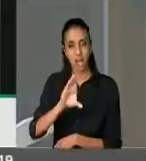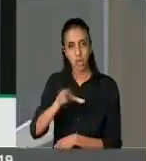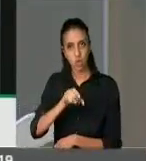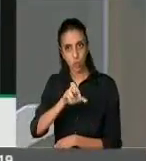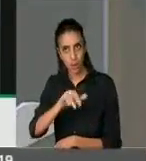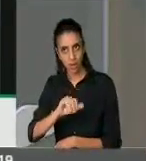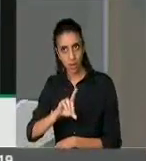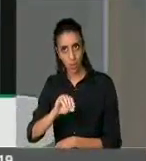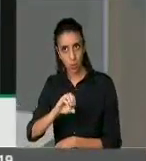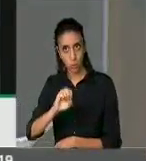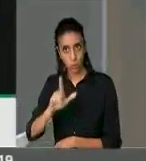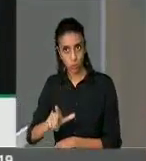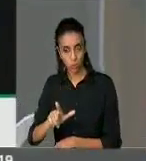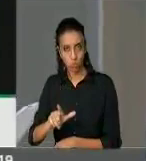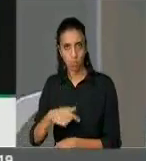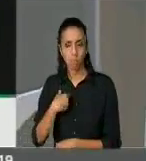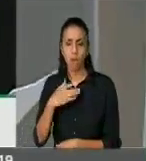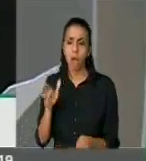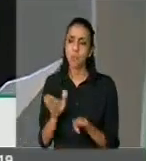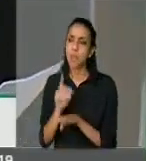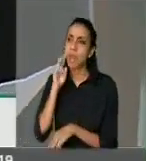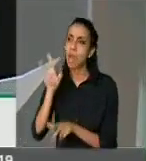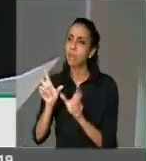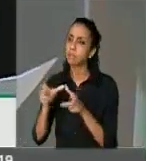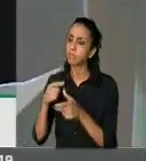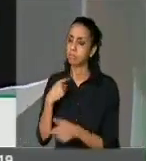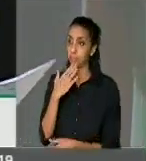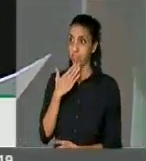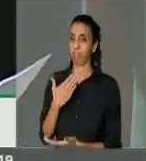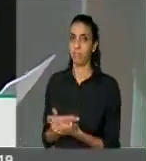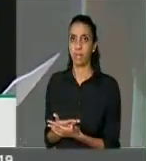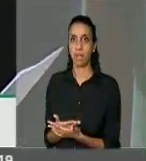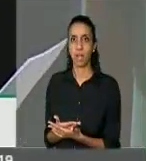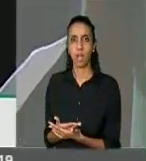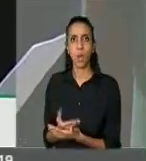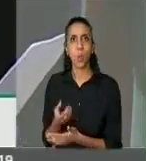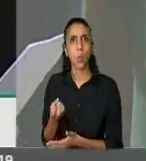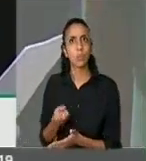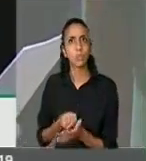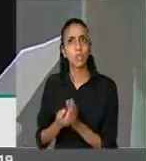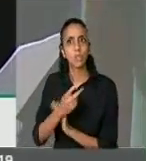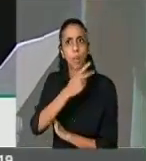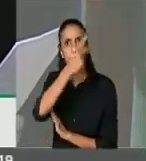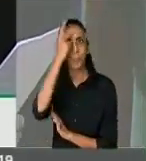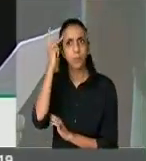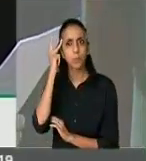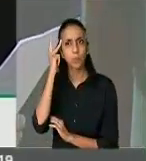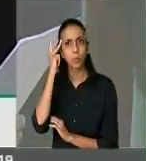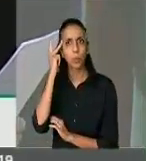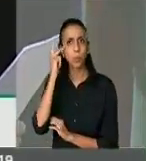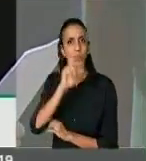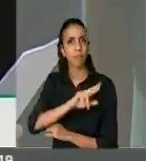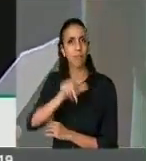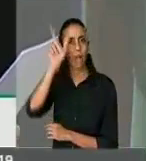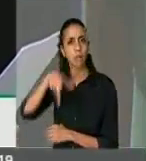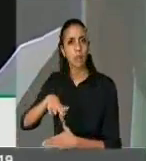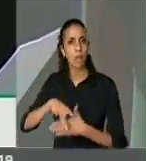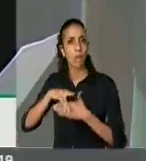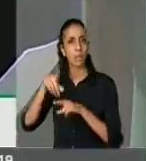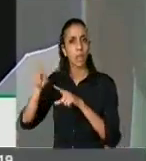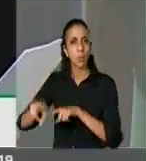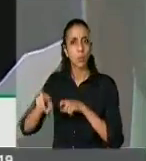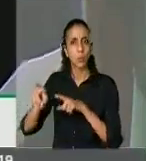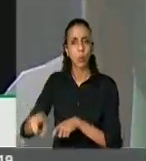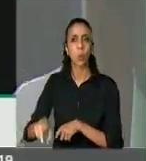Me espantei quando cheguei na Câmara de Vereadores com a quantidade de pessoas, autoridades, agricultores,